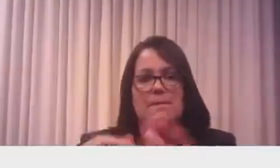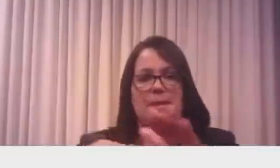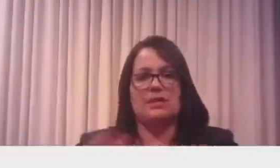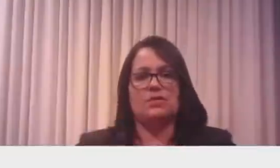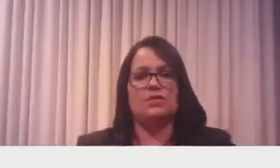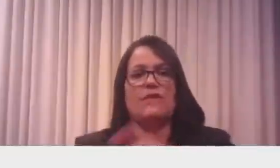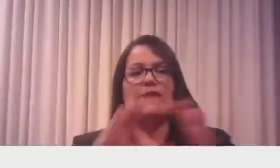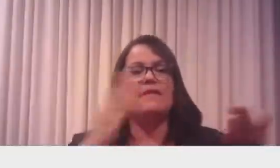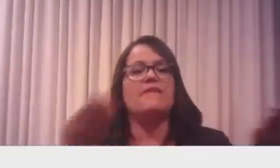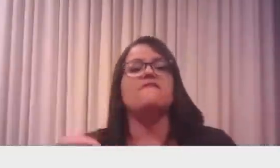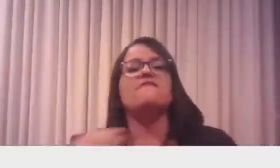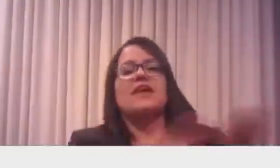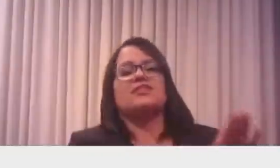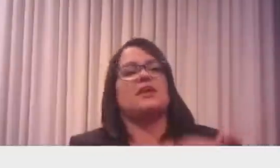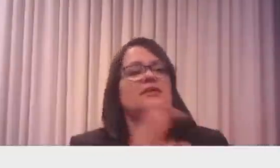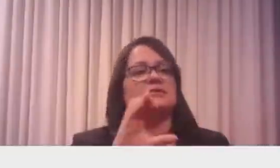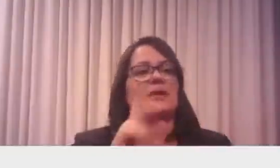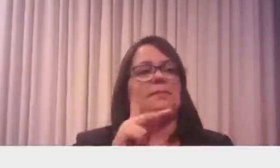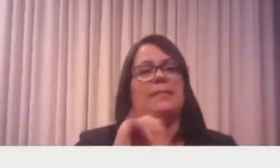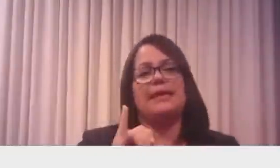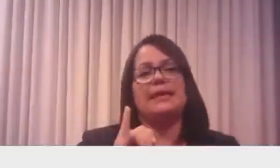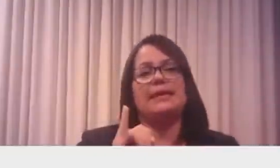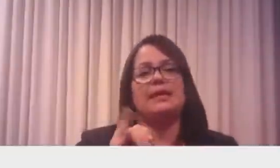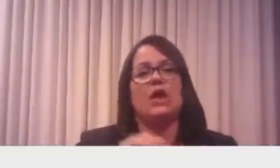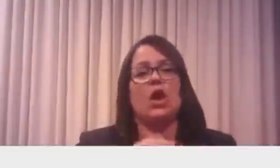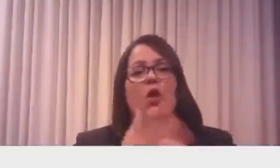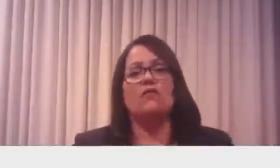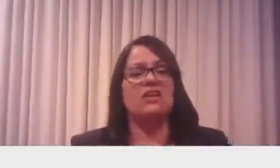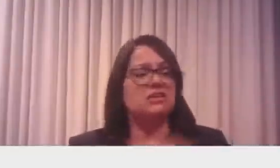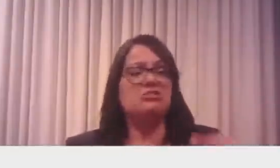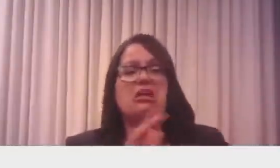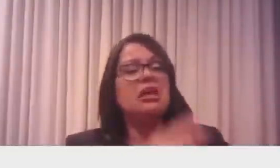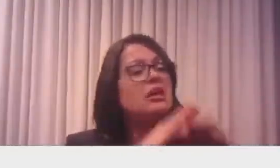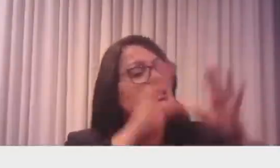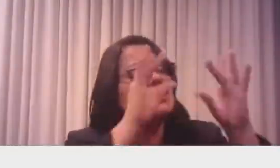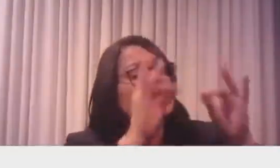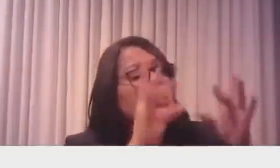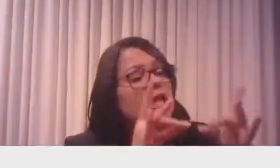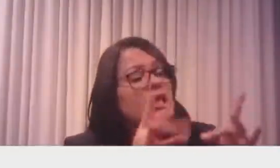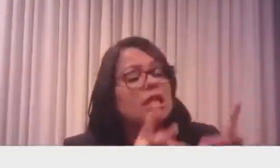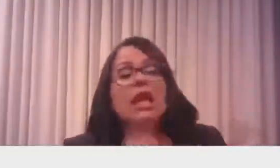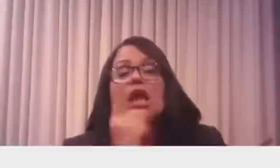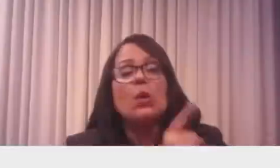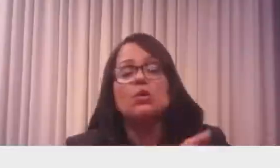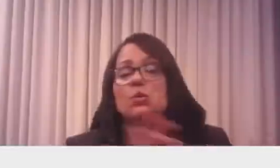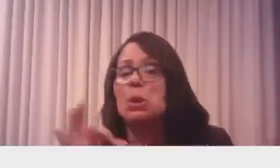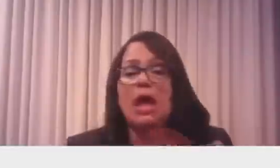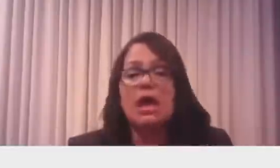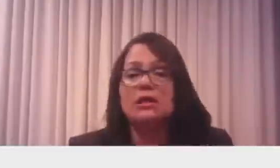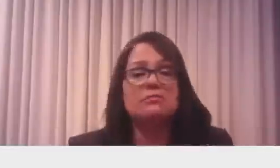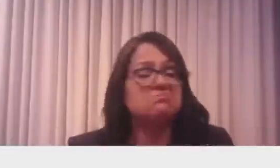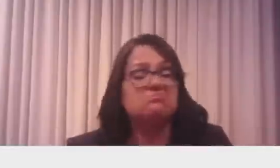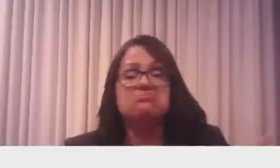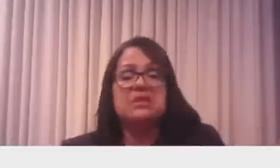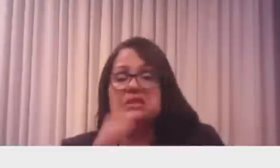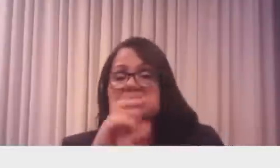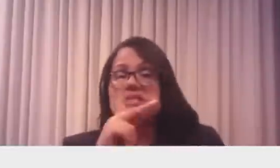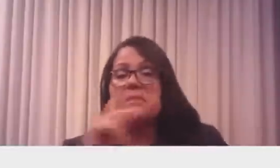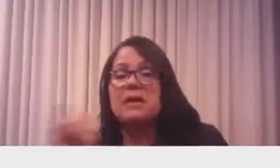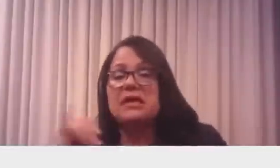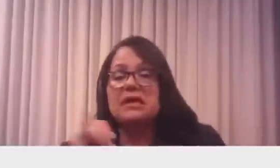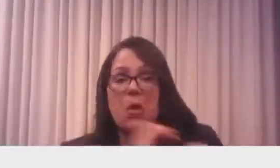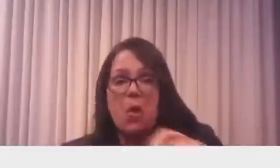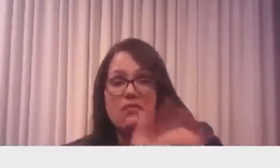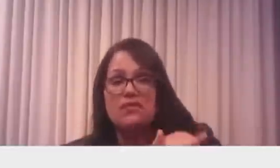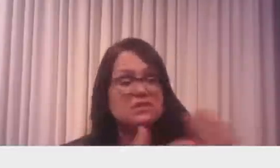CPI. Essa CPI da Covid que não apurou nada. E não achou nada também porque não tem o que achar no meu governo.